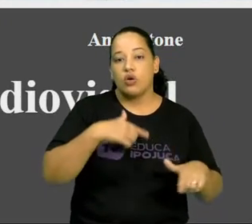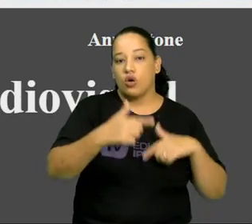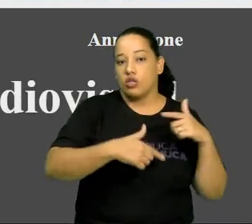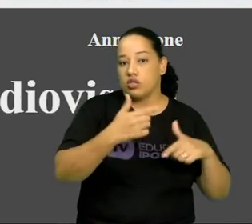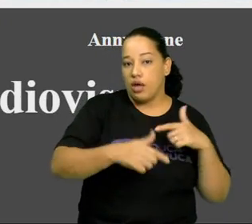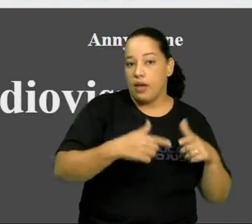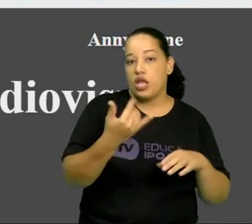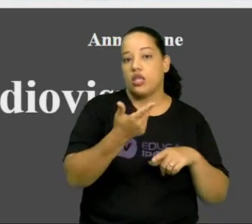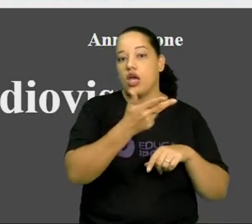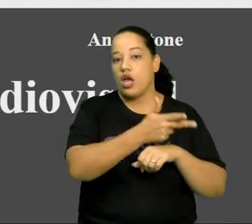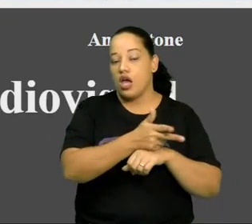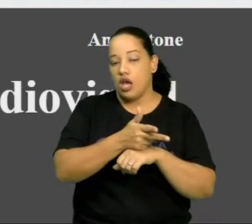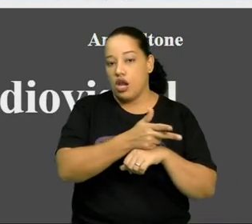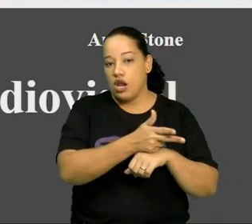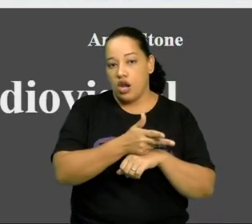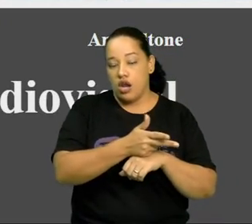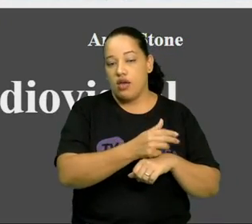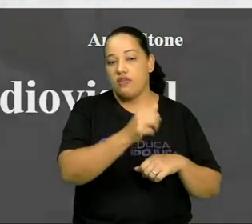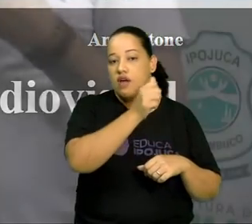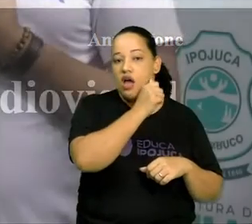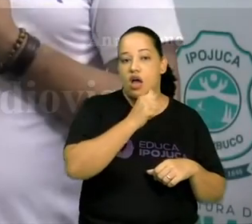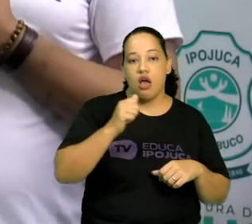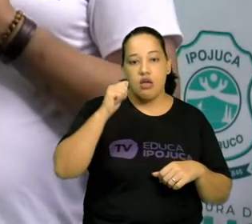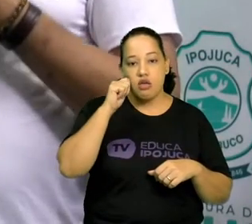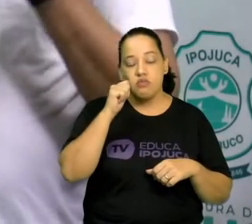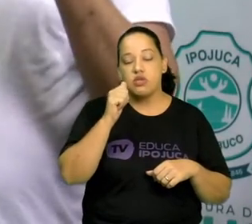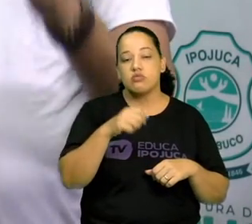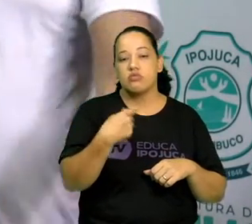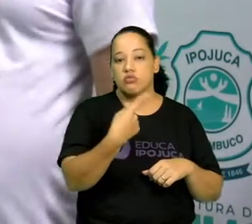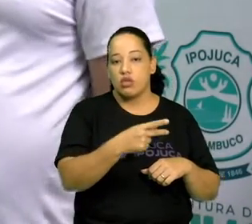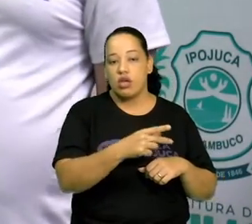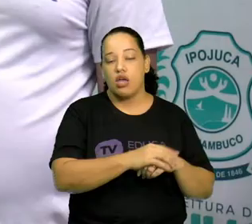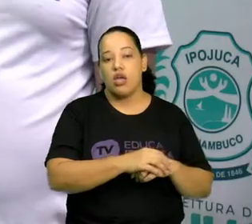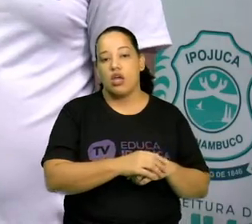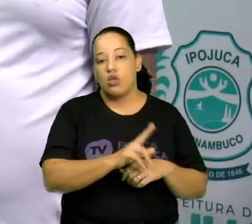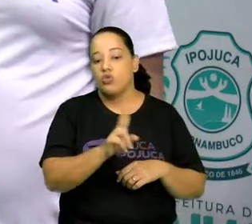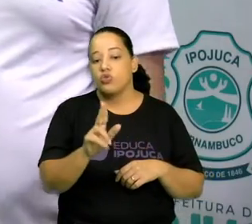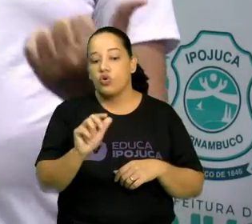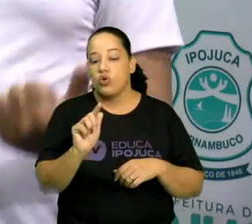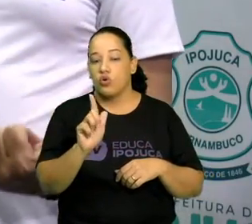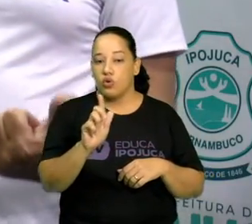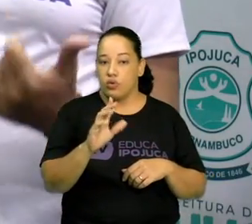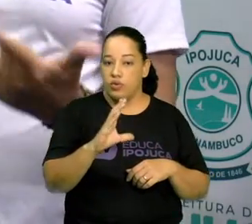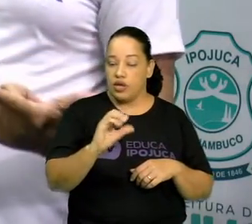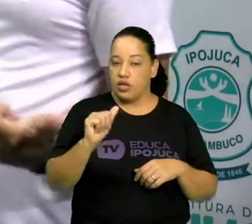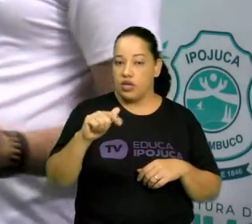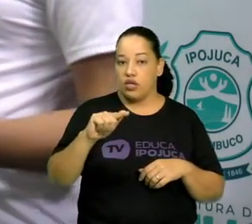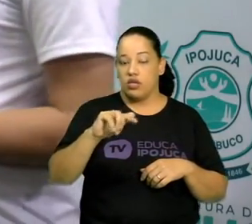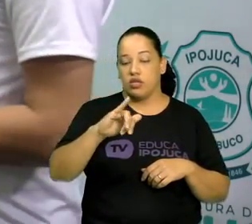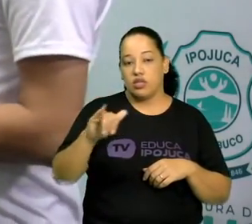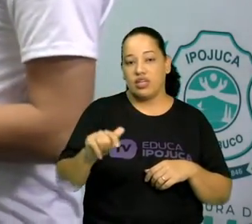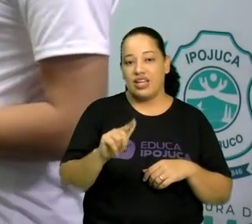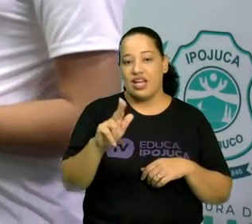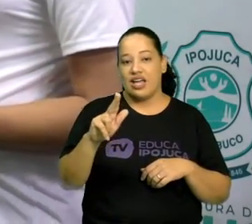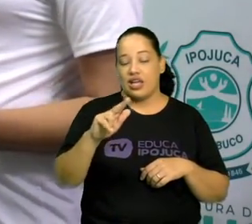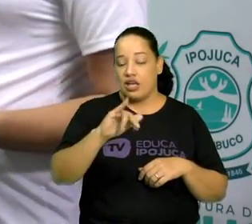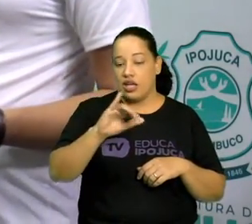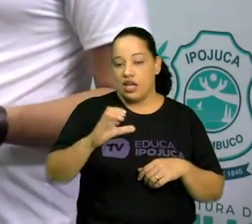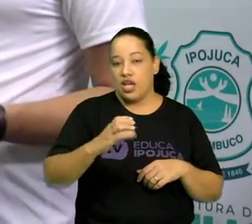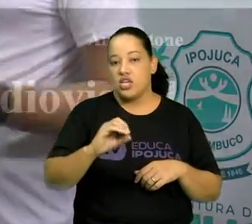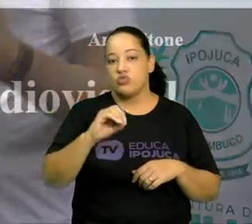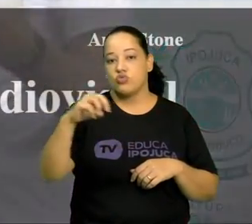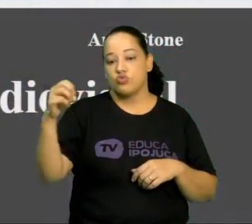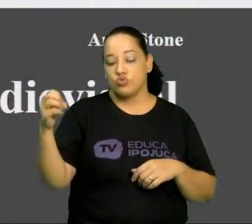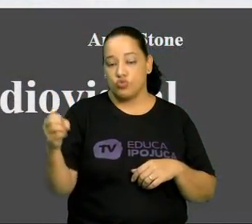que está sendo gravada ainda, da Amazon, chamada Cangaço Novo, do Ali Muritiba. Ok? Essa é